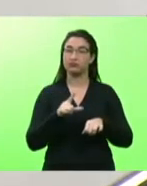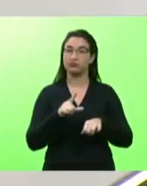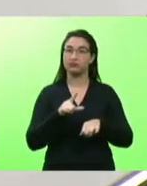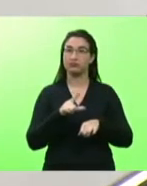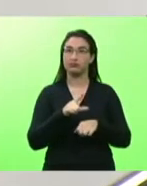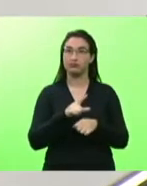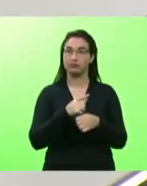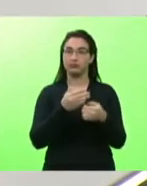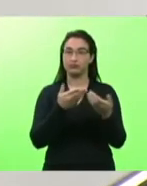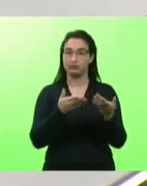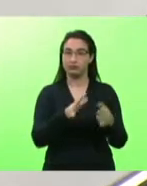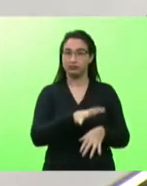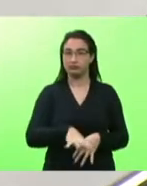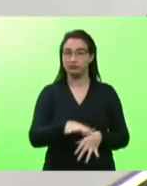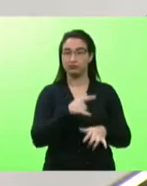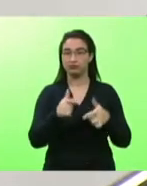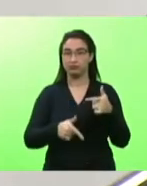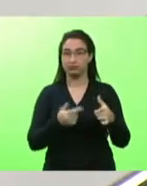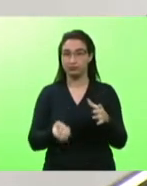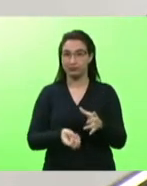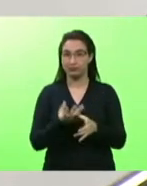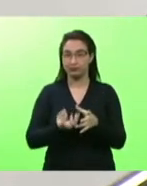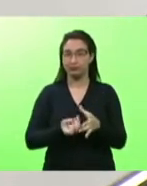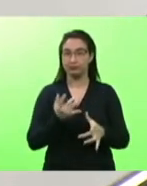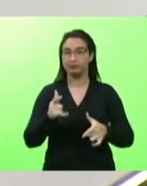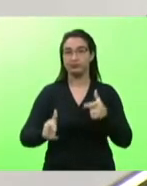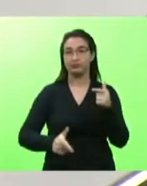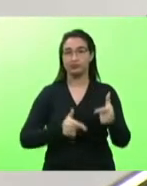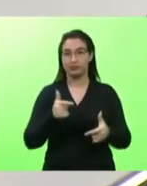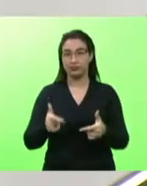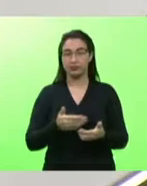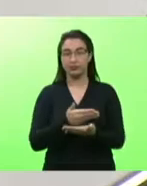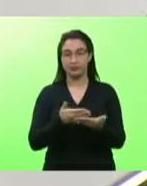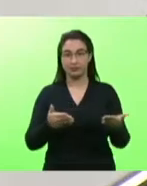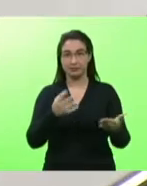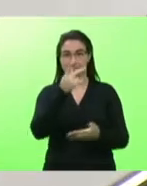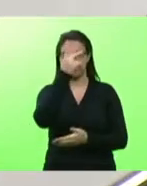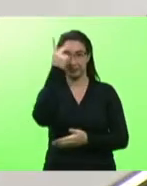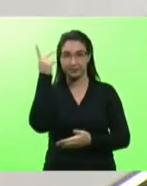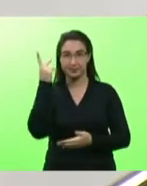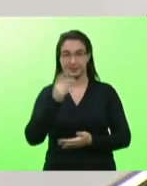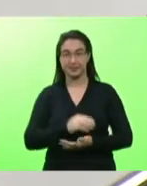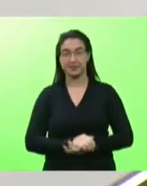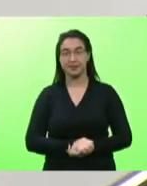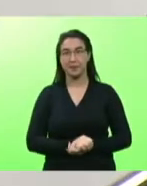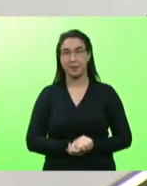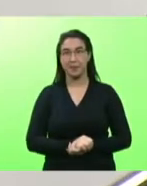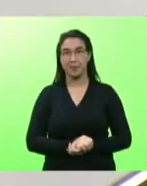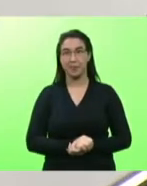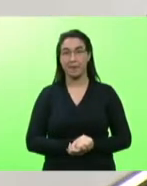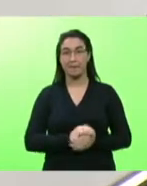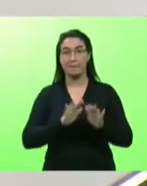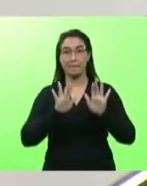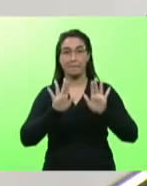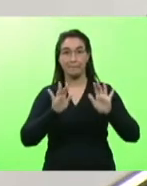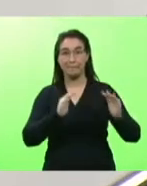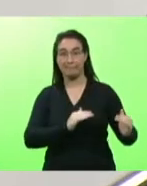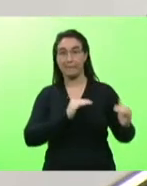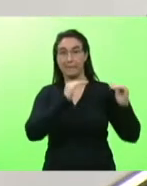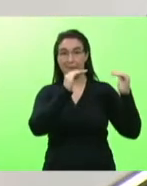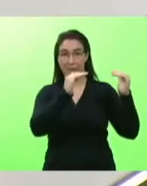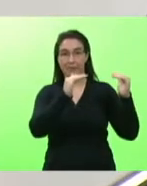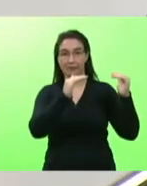causando maior geração de emprego e renda para os trabalhadores. Mas a autoridade portuária,